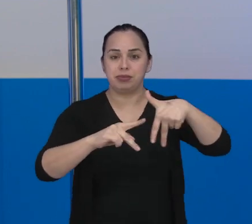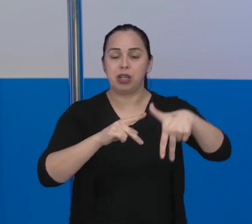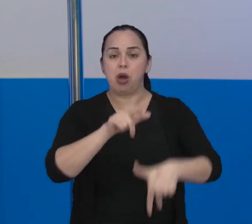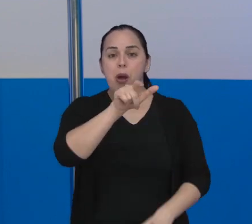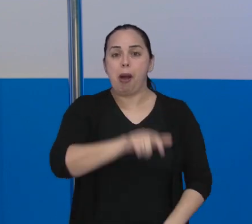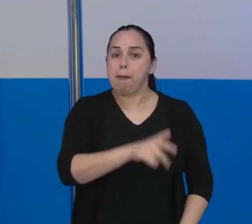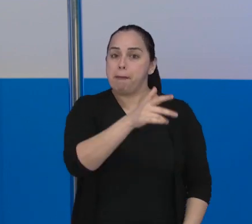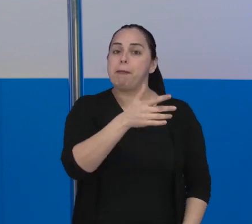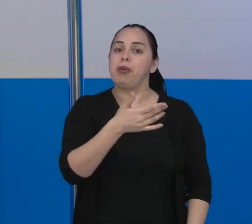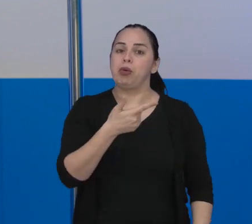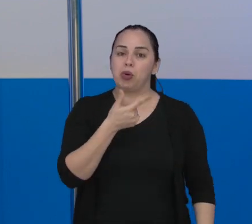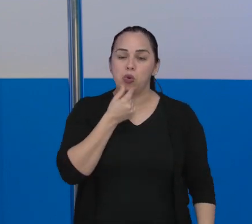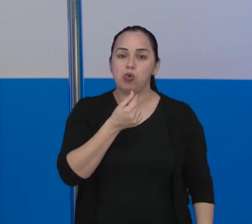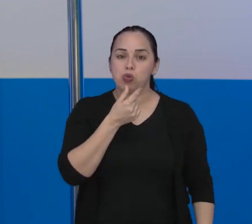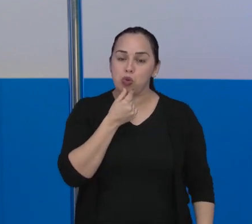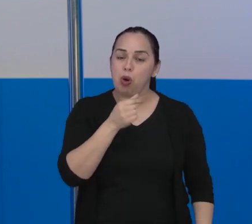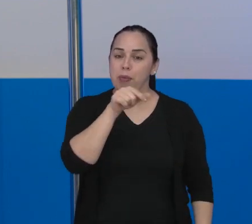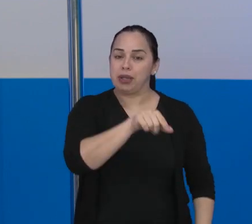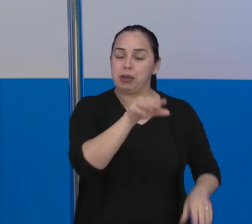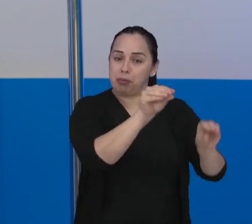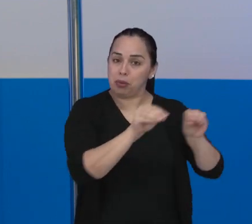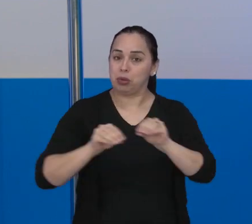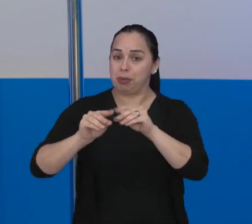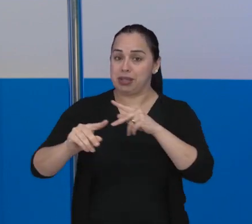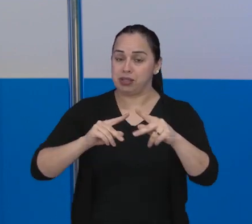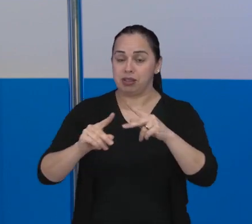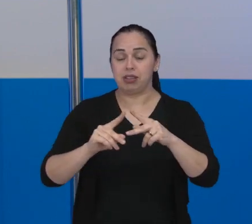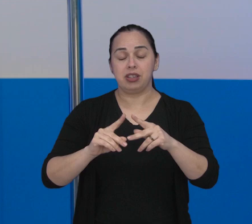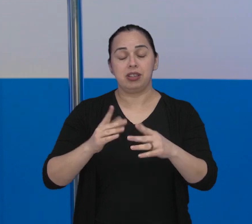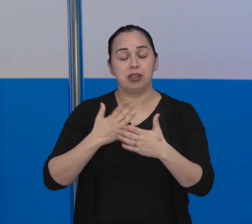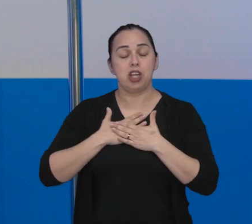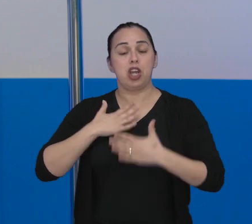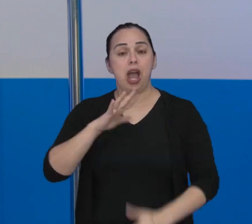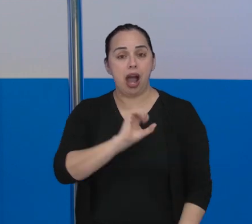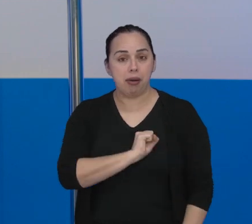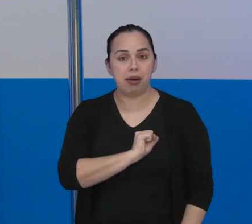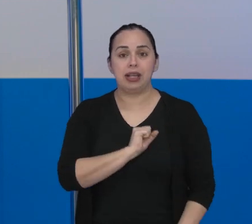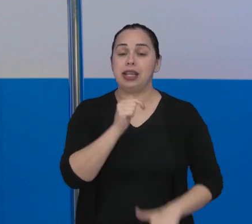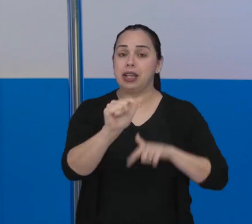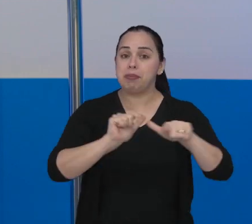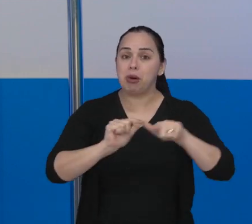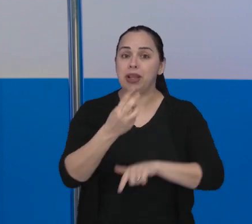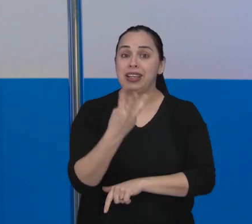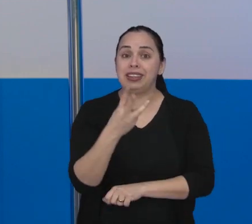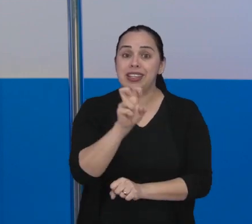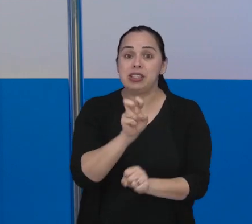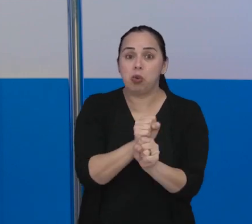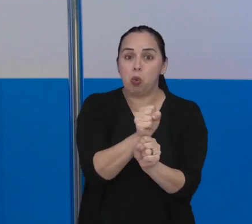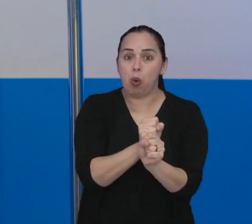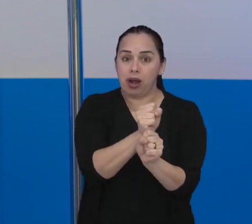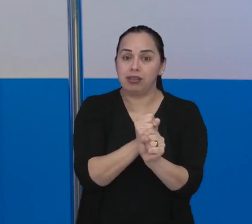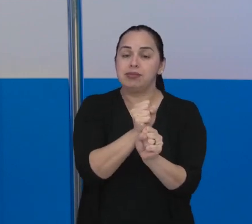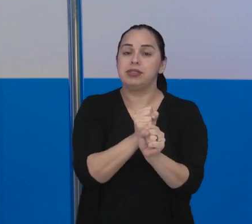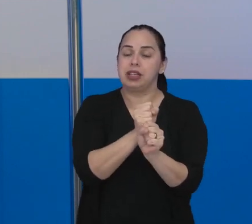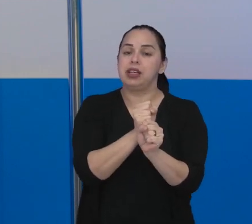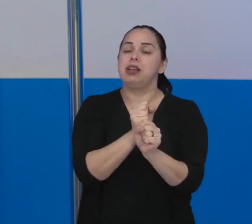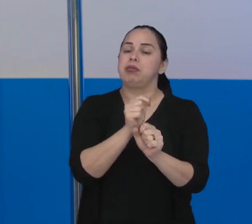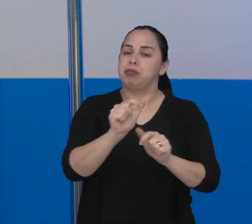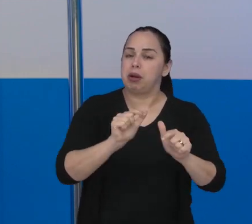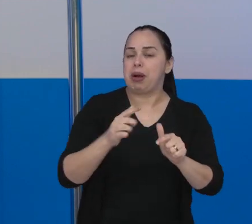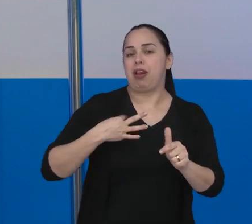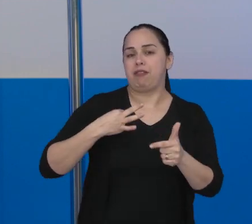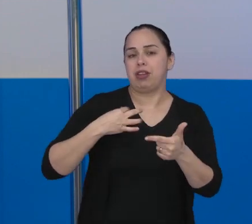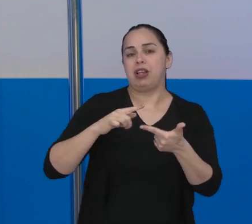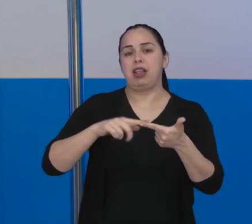de cidadão joseense a um morador da cidade que adotou São José no coração. Ele trabalhou aqui por 35 anos e